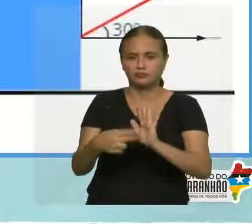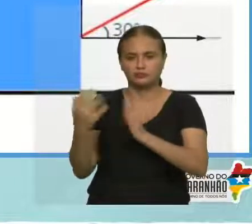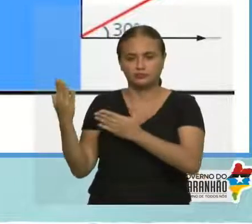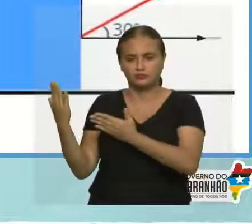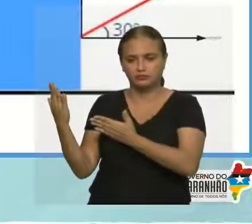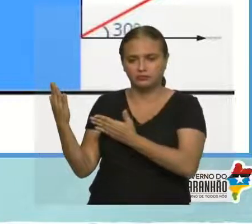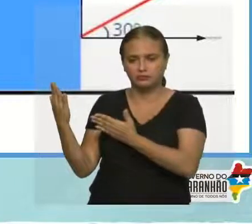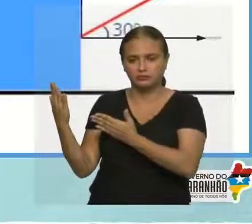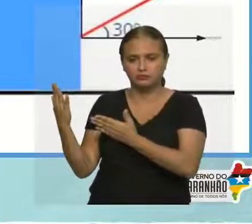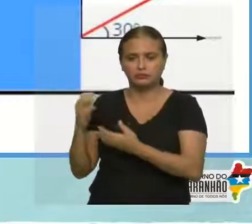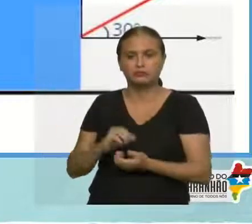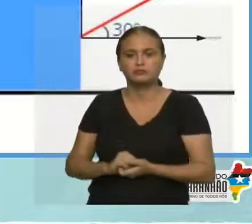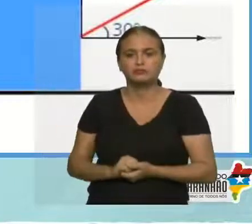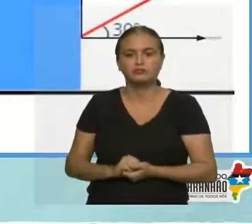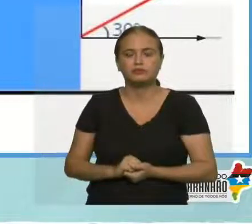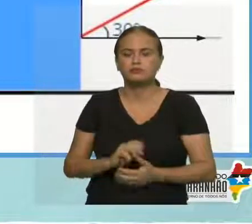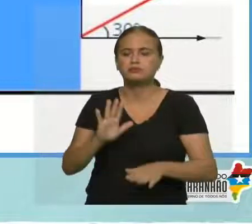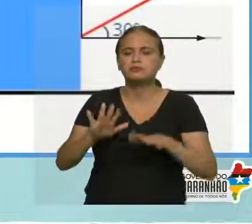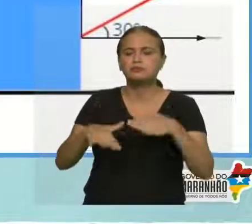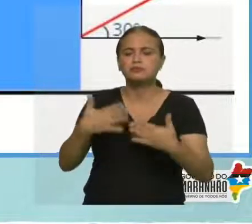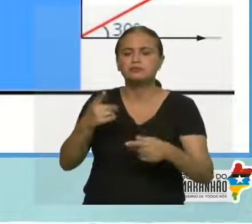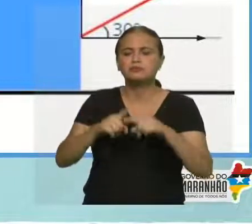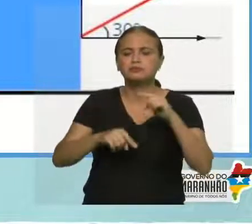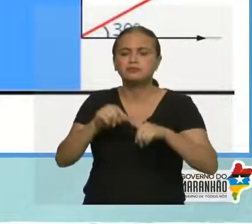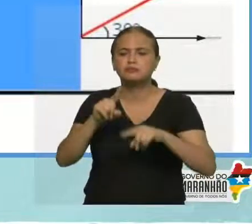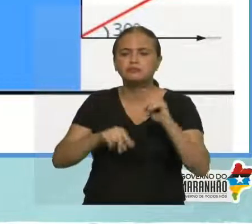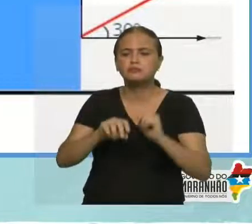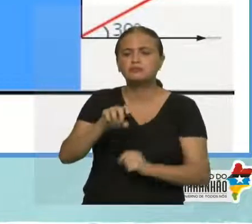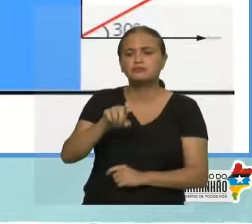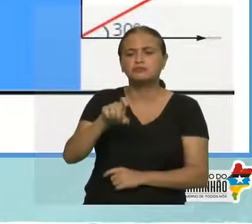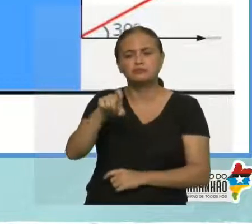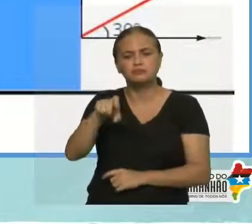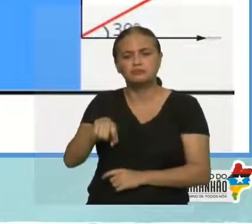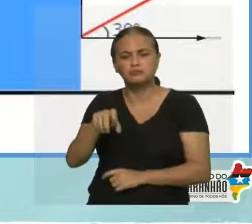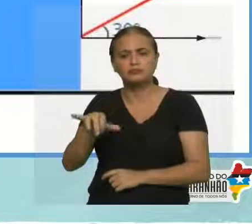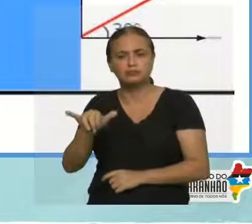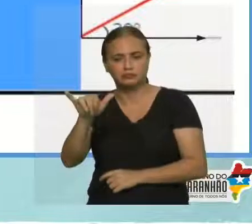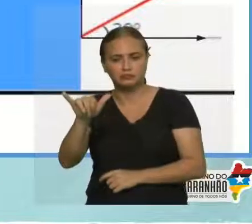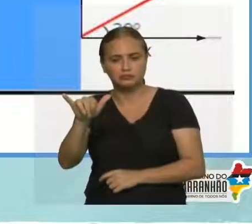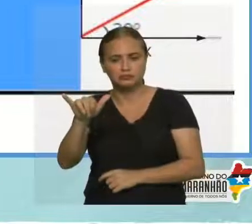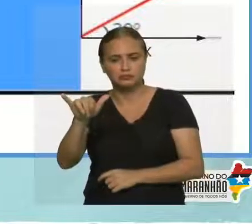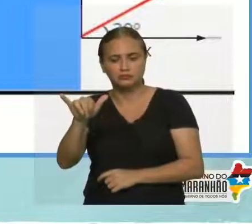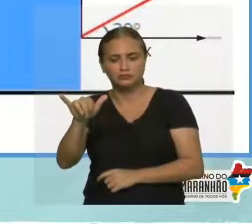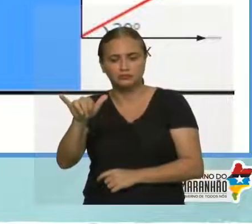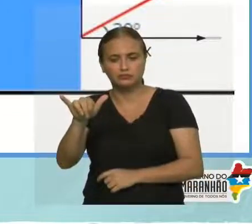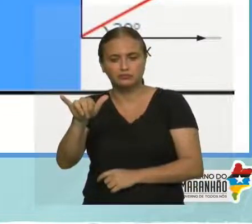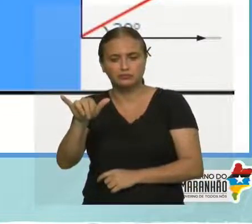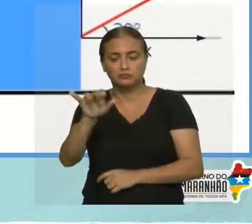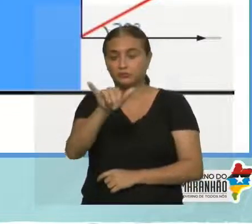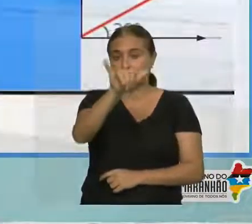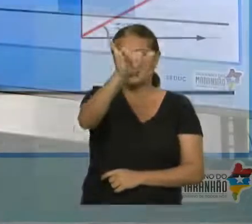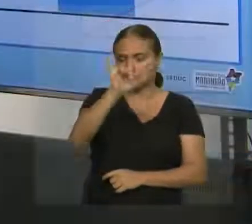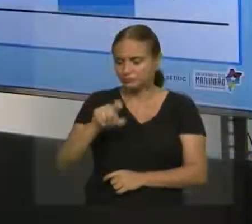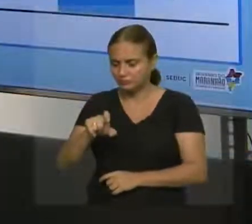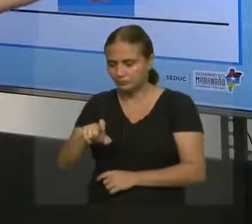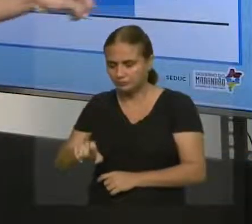30 graus, com ângulo de 30 graus. Vou mostrar na figura a seguir. Quais são as componentes de X e as componentes de Y? Bem, uma dica que eu vou dar para vocês.